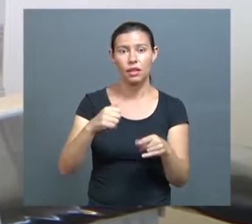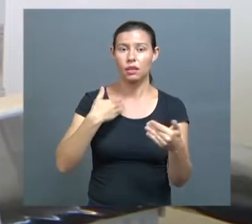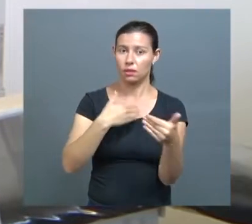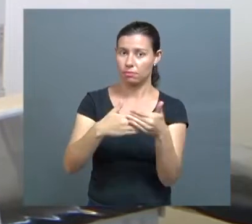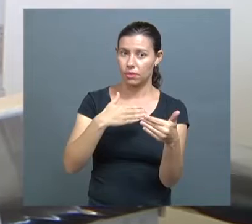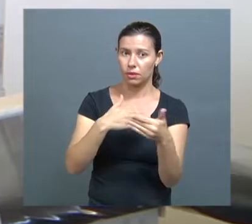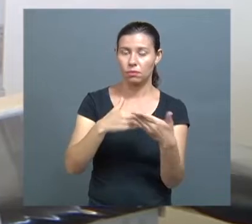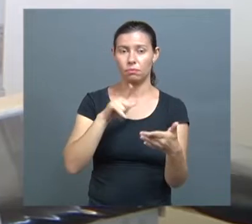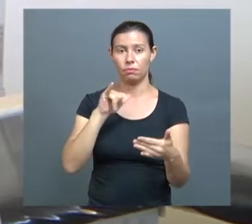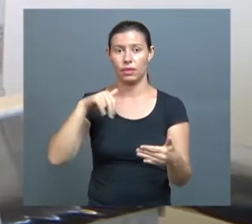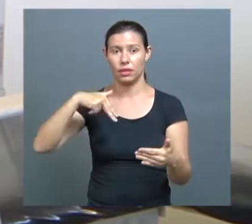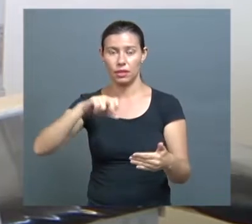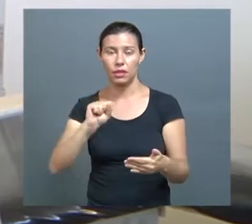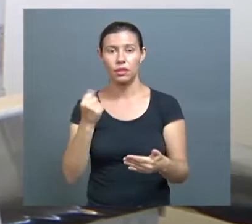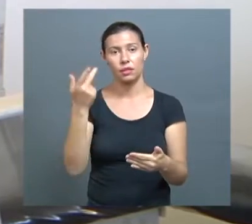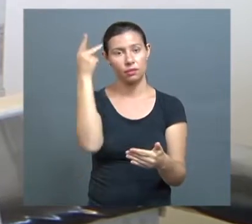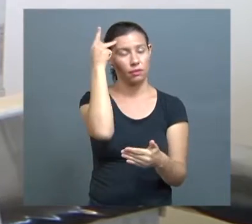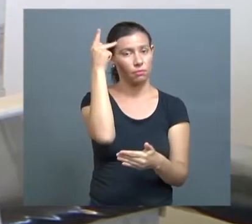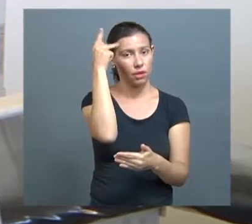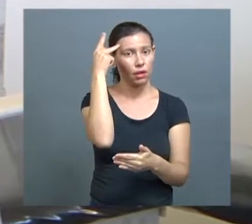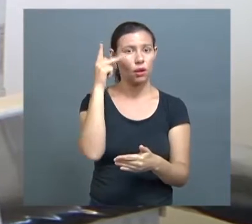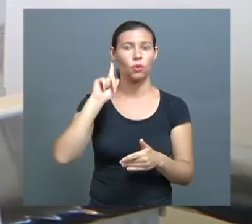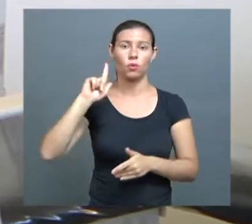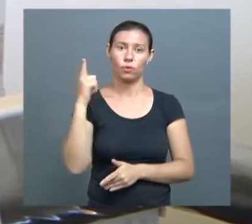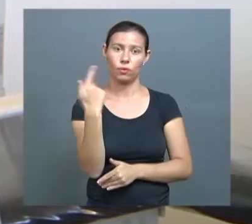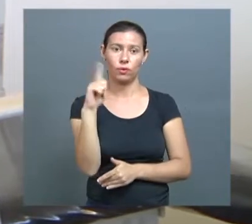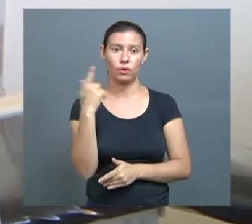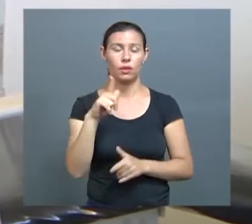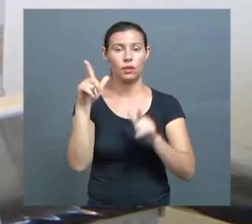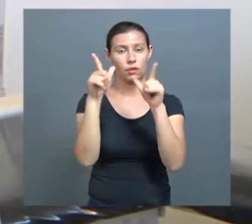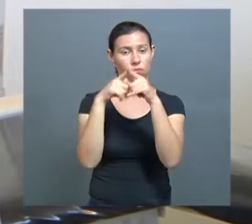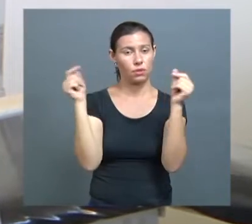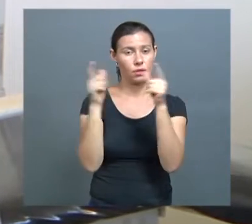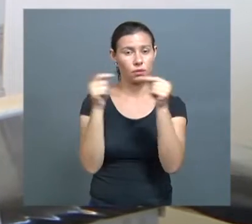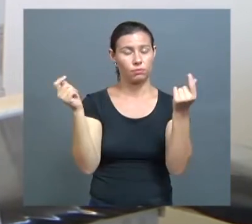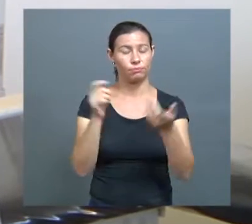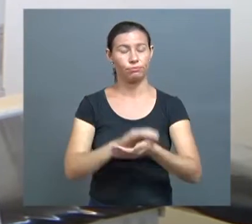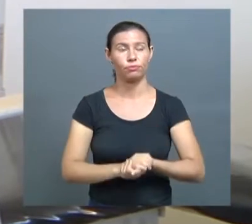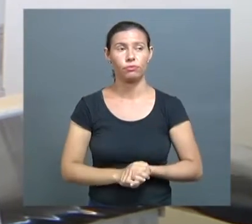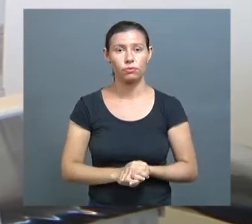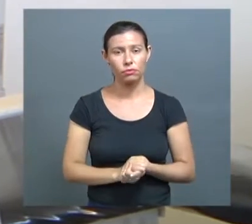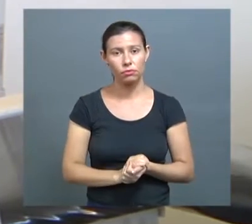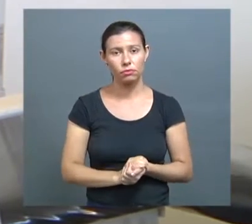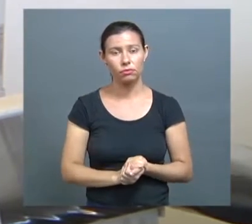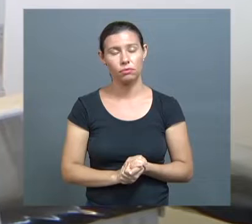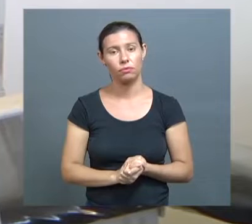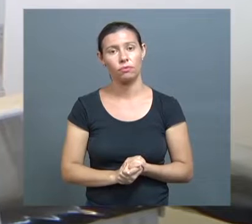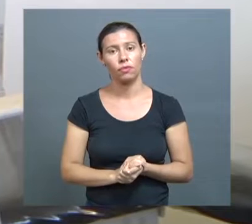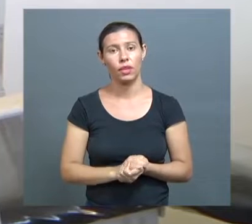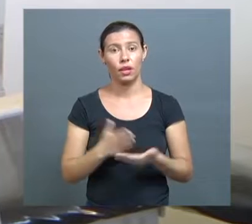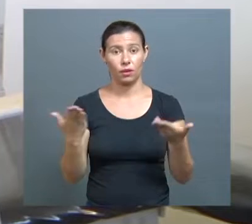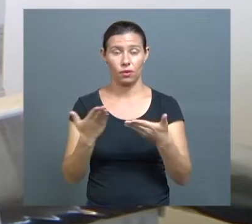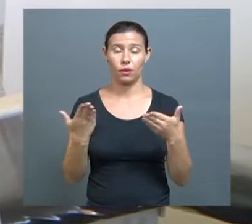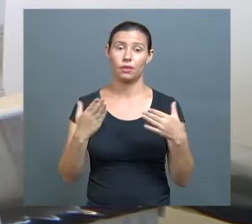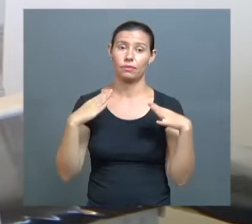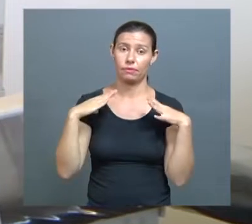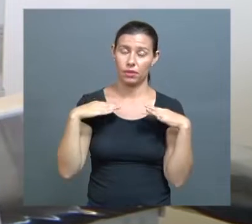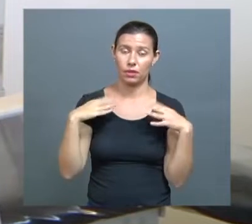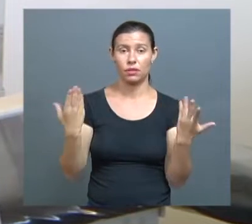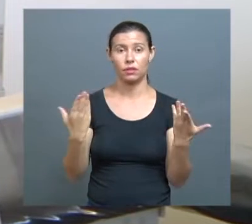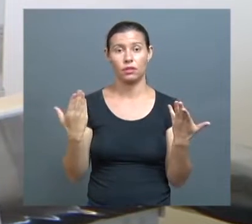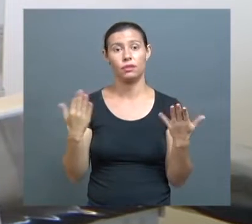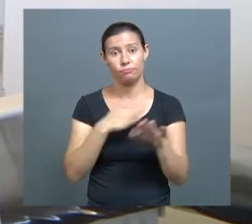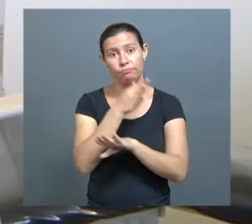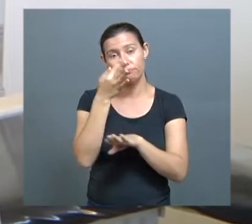Preto, de São Paulo, de Goiânia, de Brasília. E para esse período de férias que está se